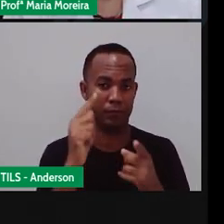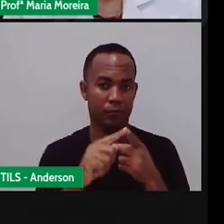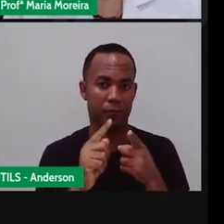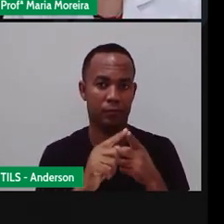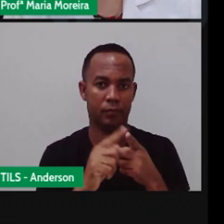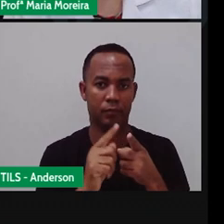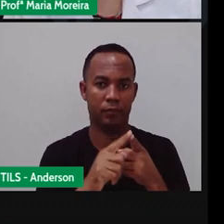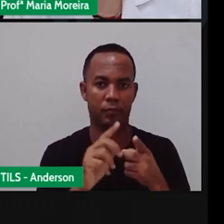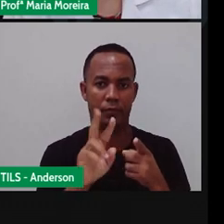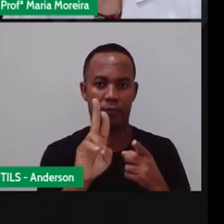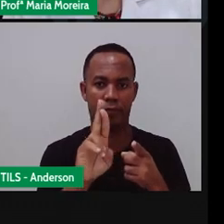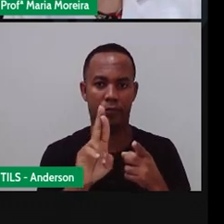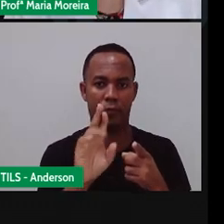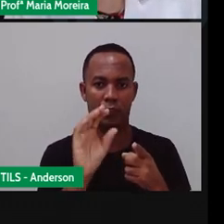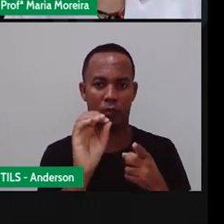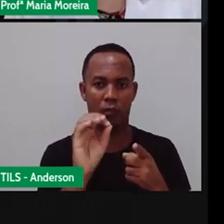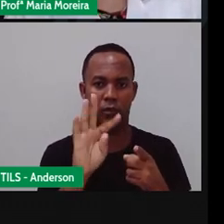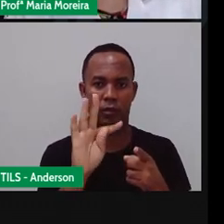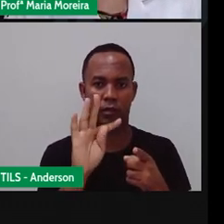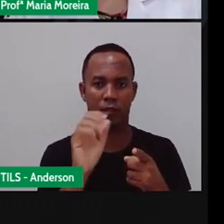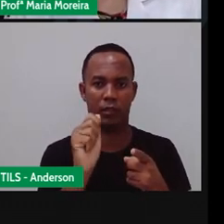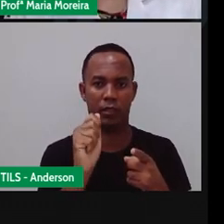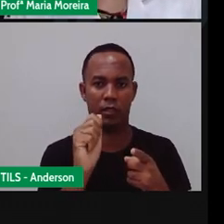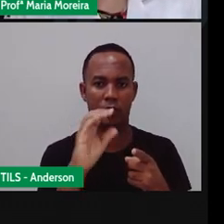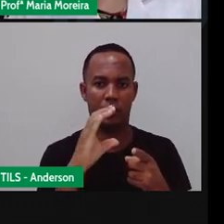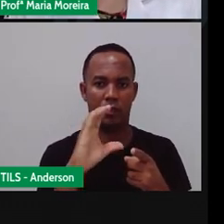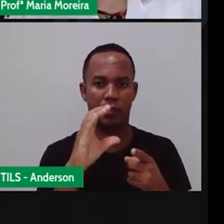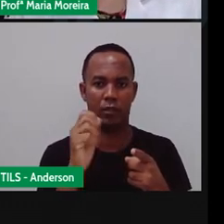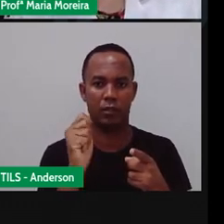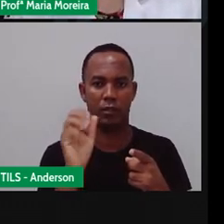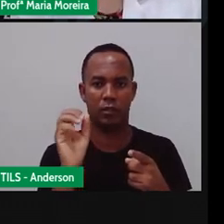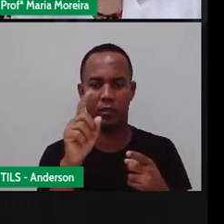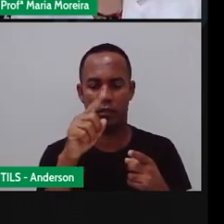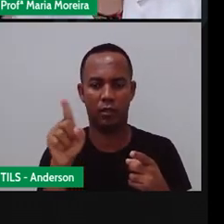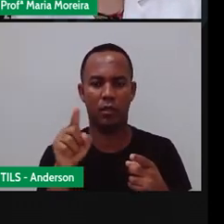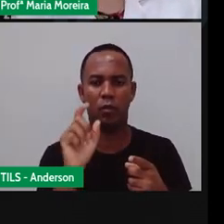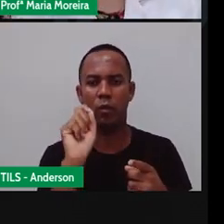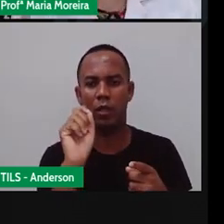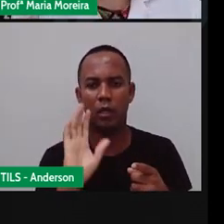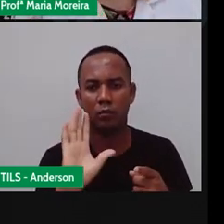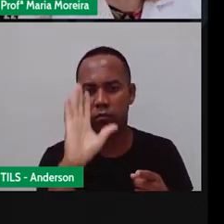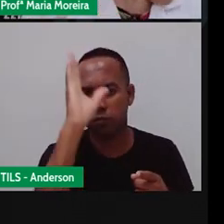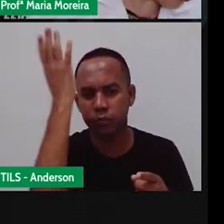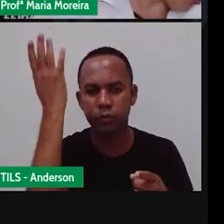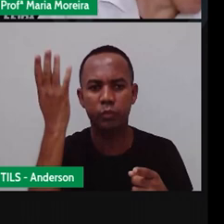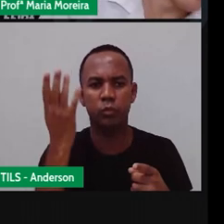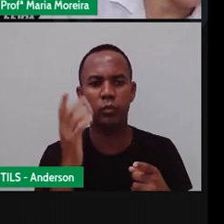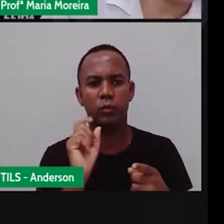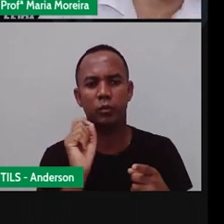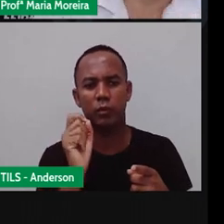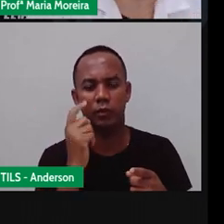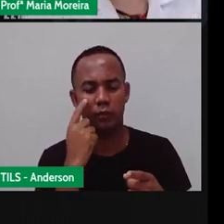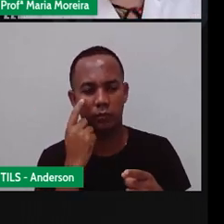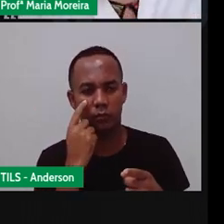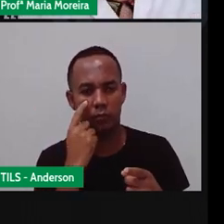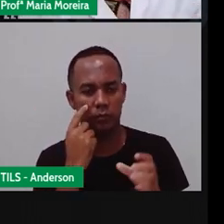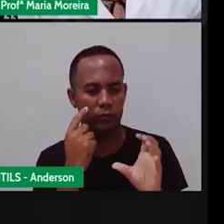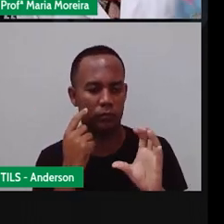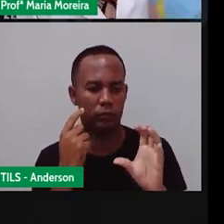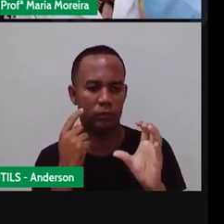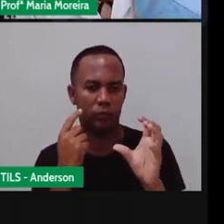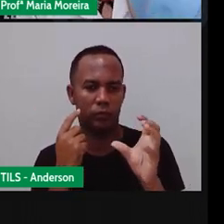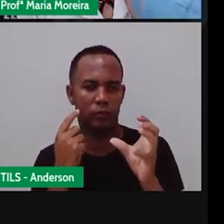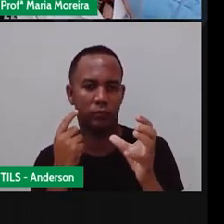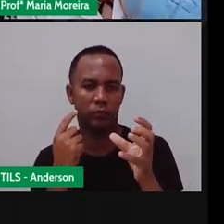movimento acontece quando a Terra, né, ela se desloca em torno do seu próprio eixo, que é esse aqui, ó,